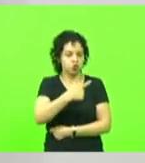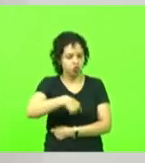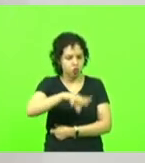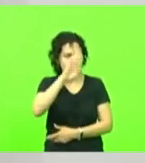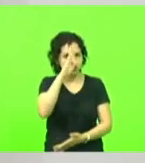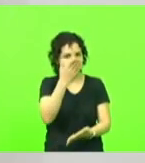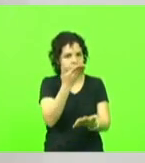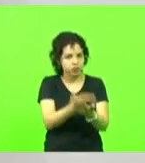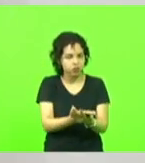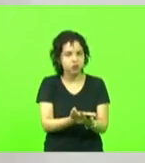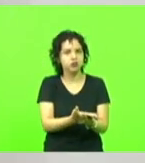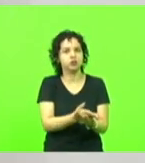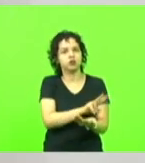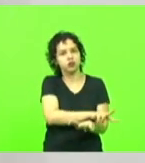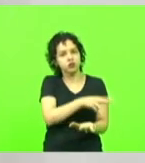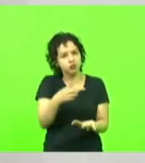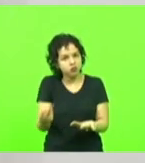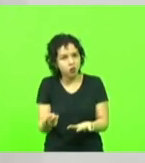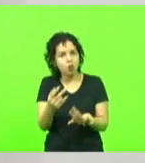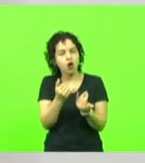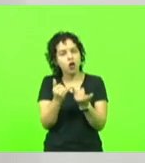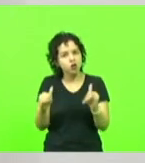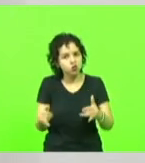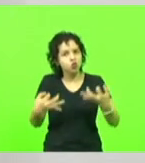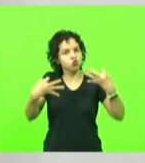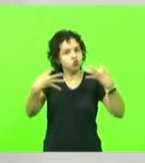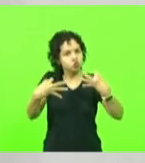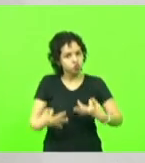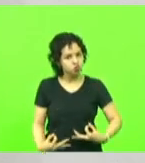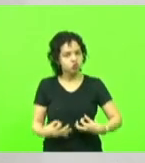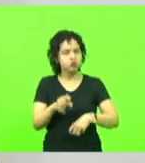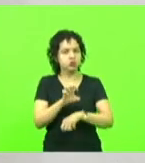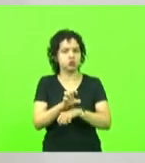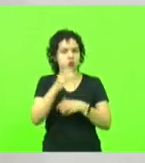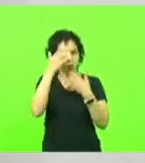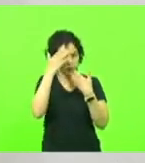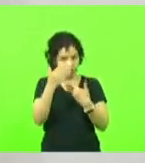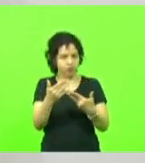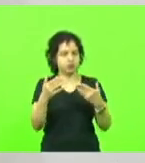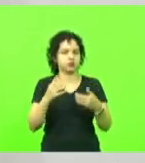forma de transição energética justa para o nosso Estado. Obrigado pela oportunidade.